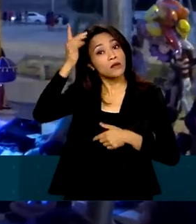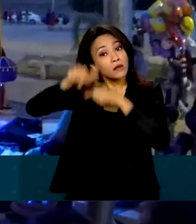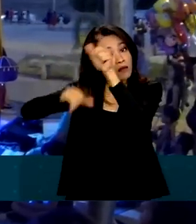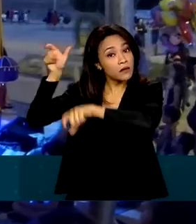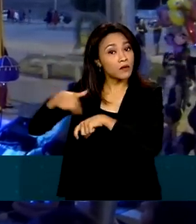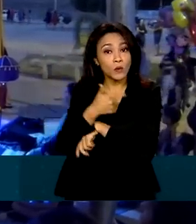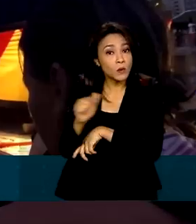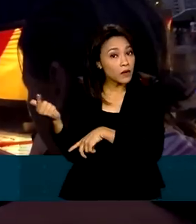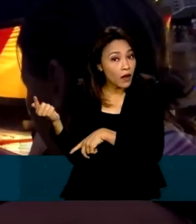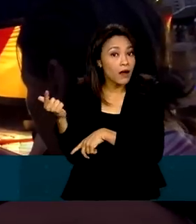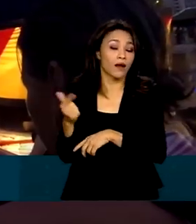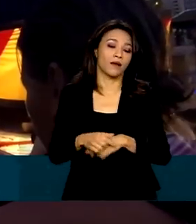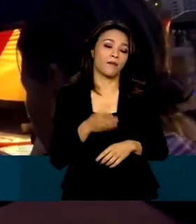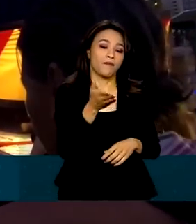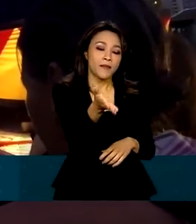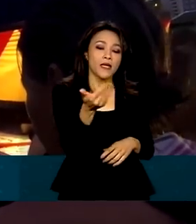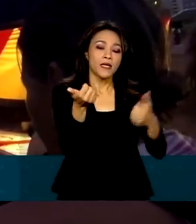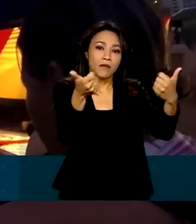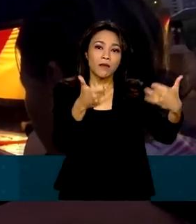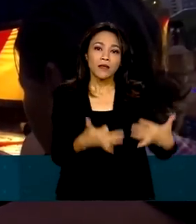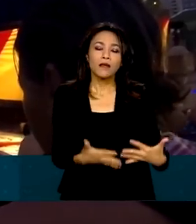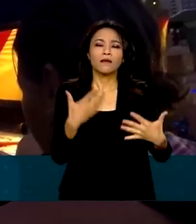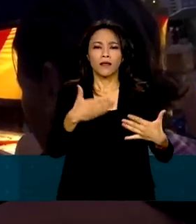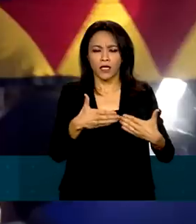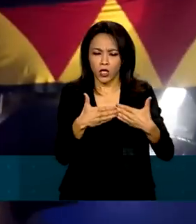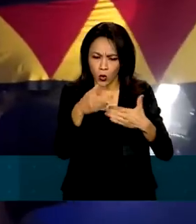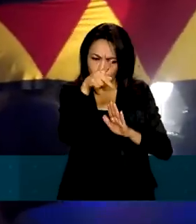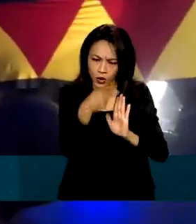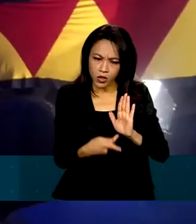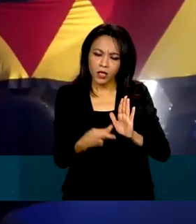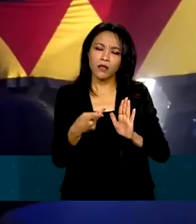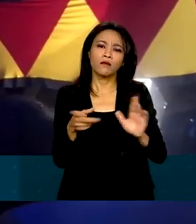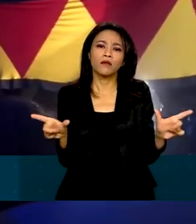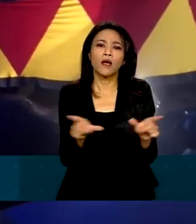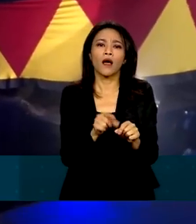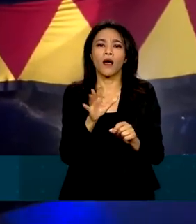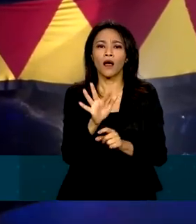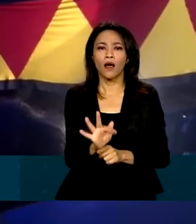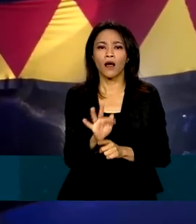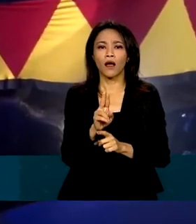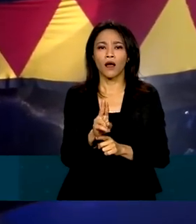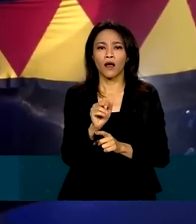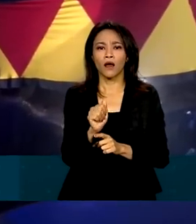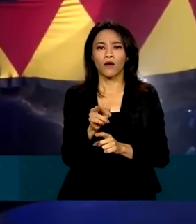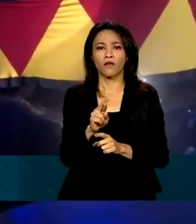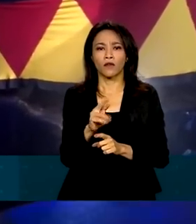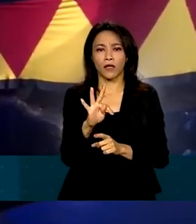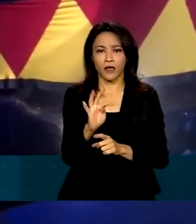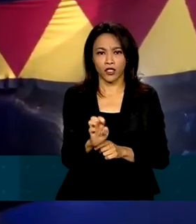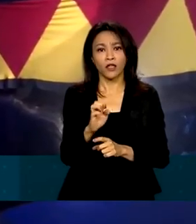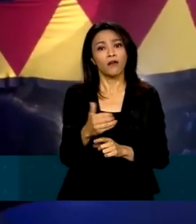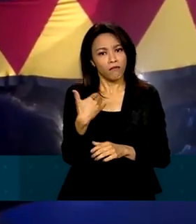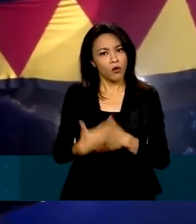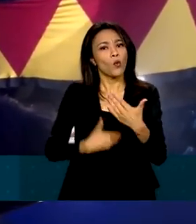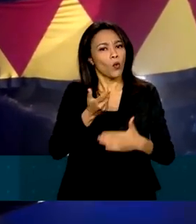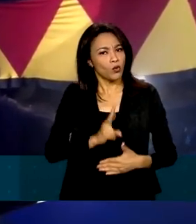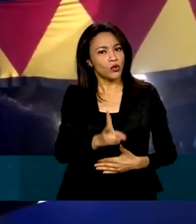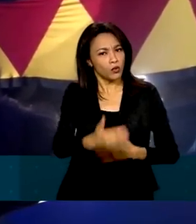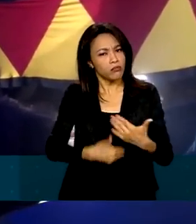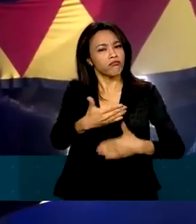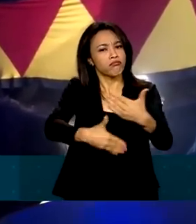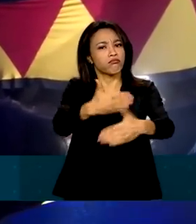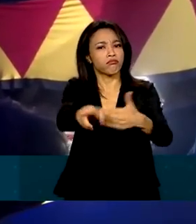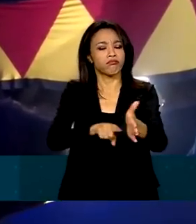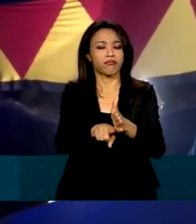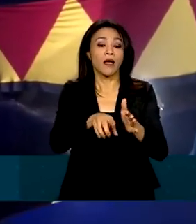desses recursos, a Funarte vem desenvolvendo outras ações. Nossa mais continuada ação circense é a